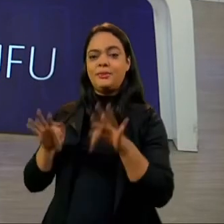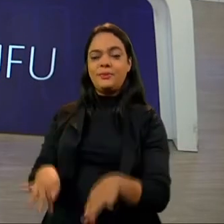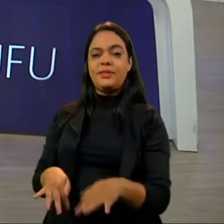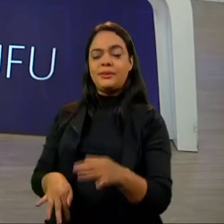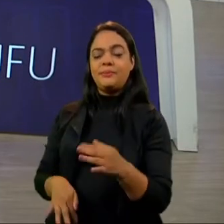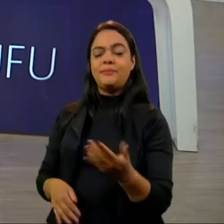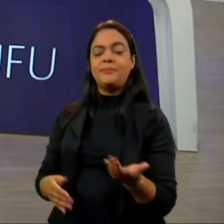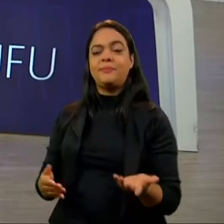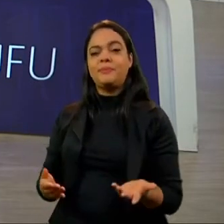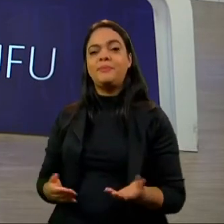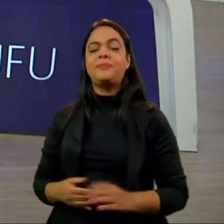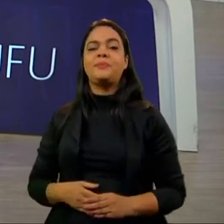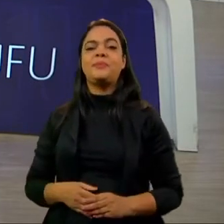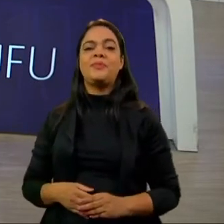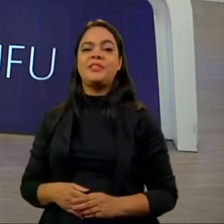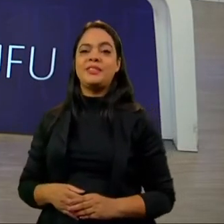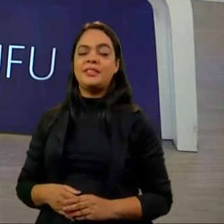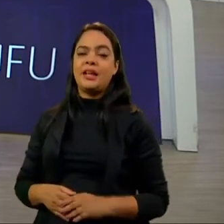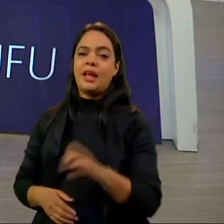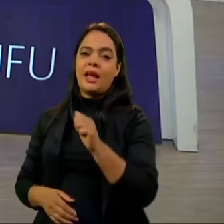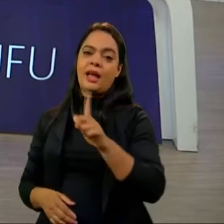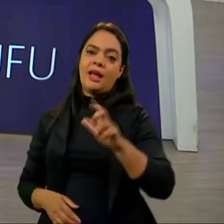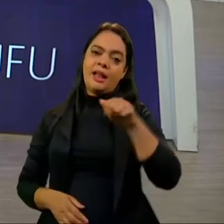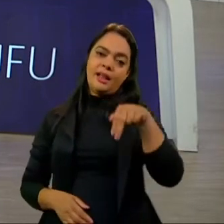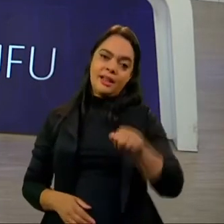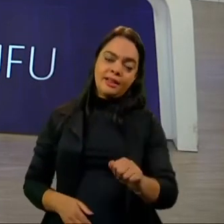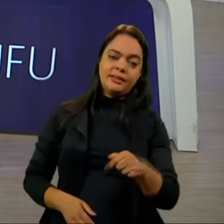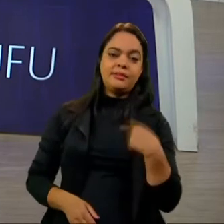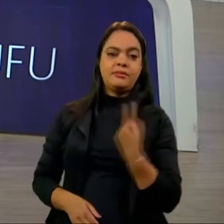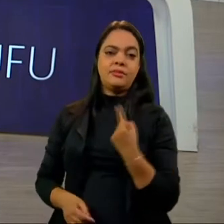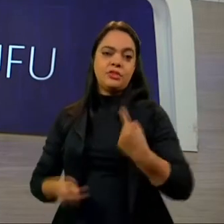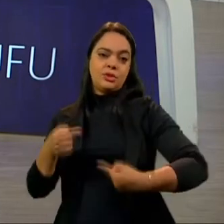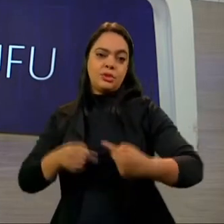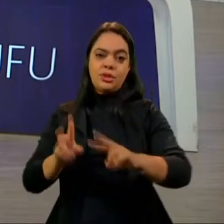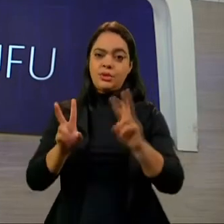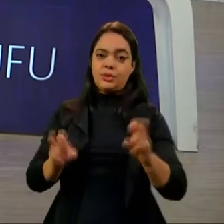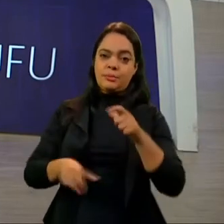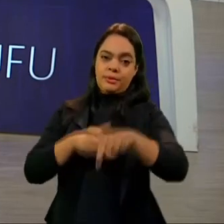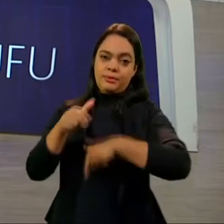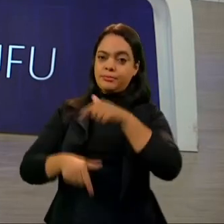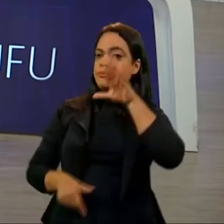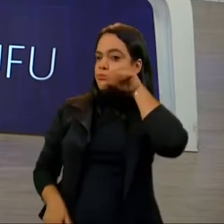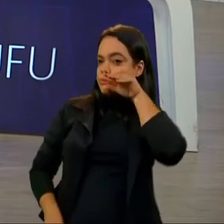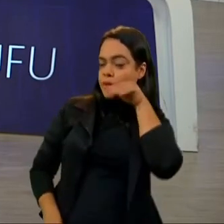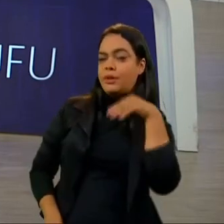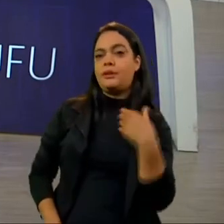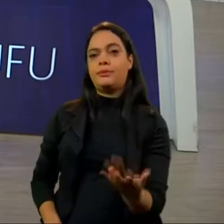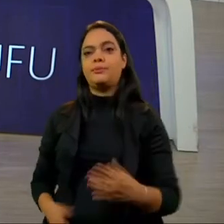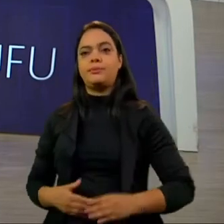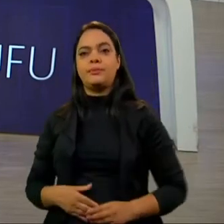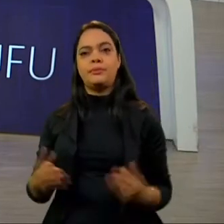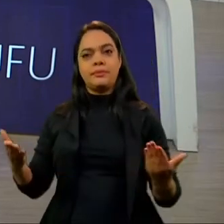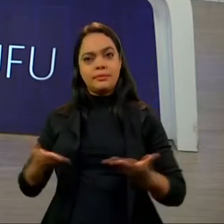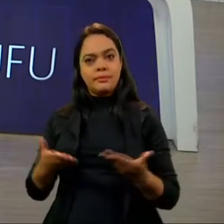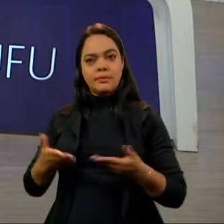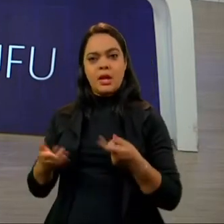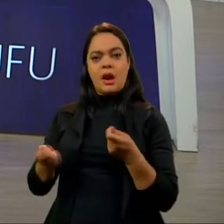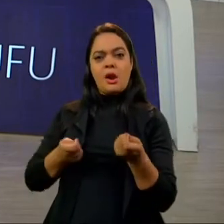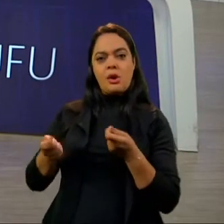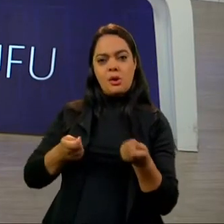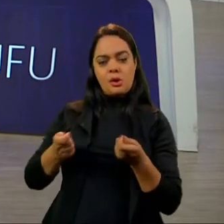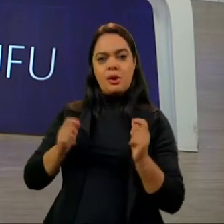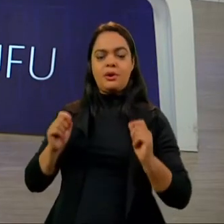encerrar o nosso jornal, Alana, falamos sobre o trabalhador doméstico, agora